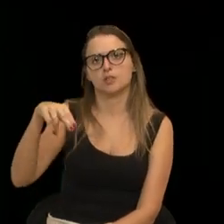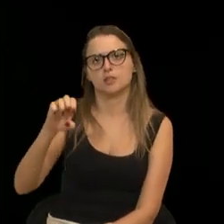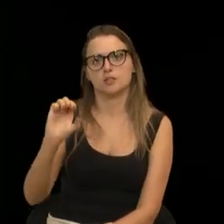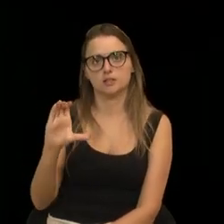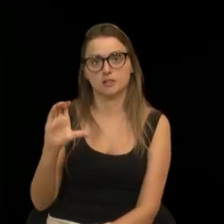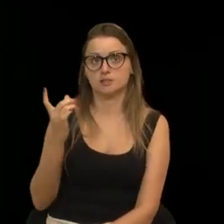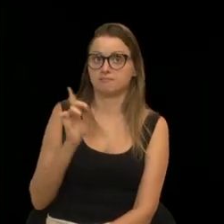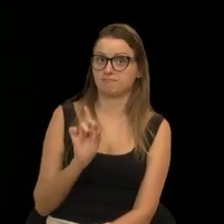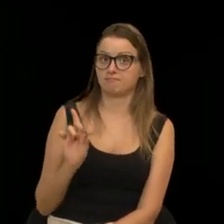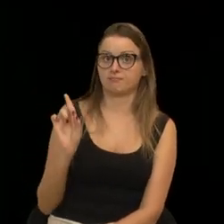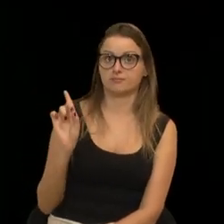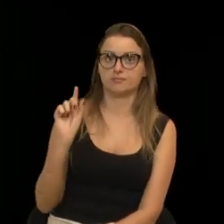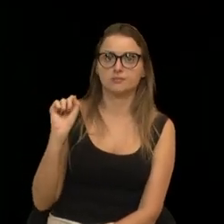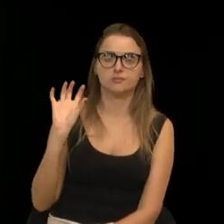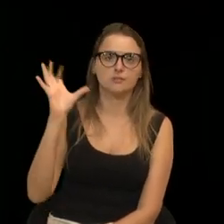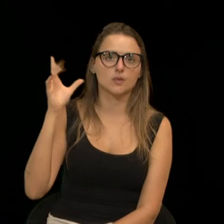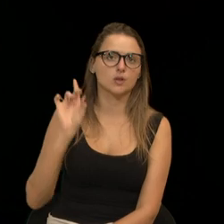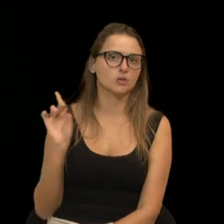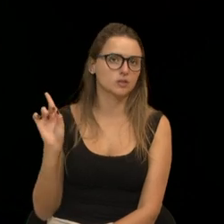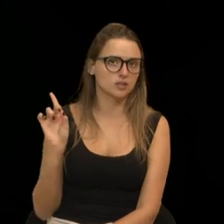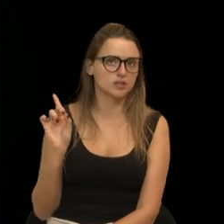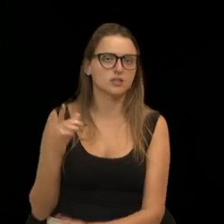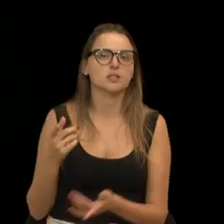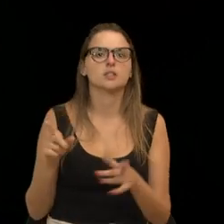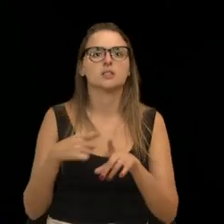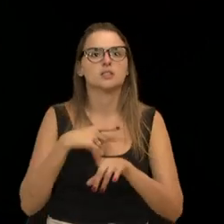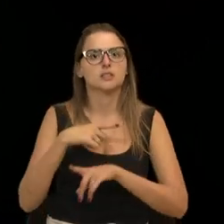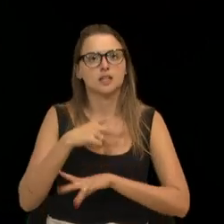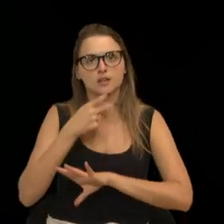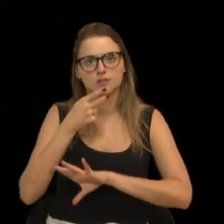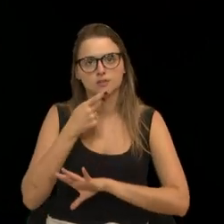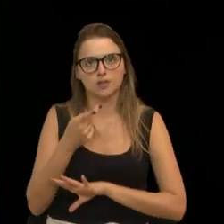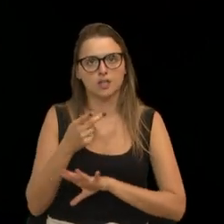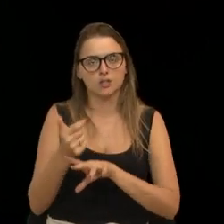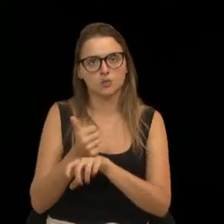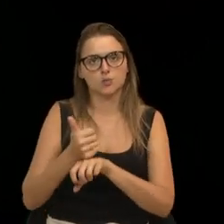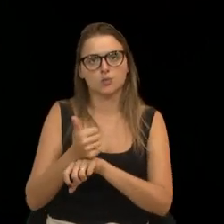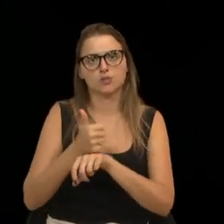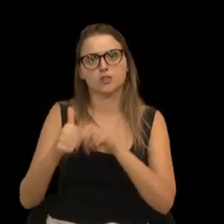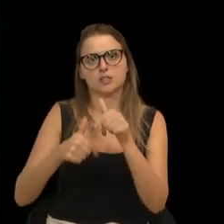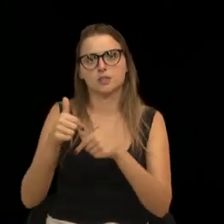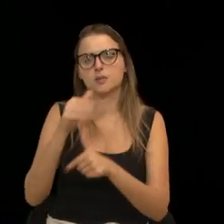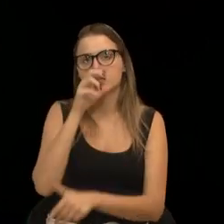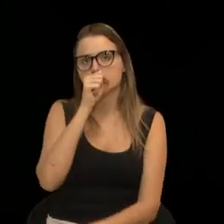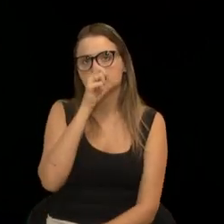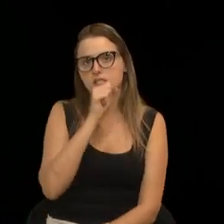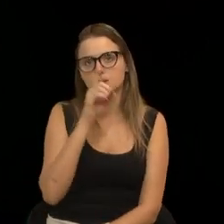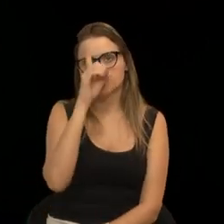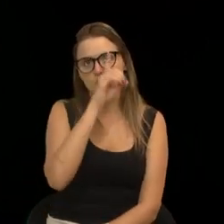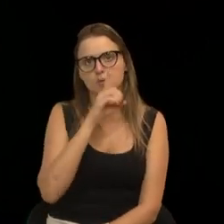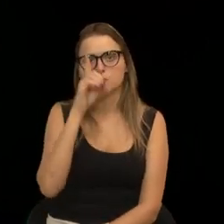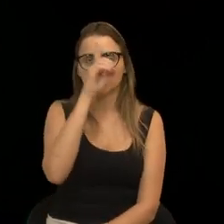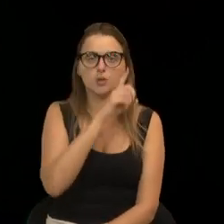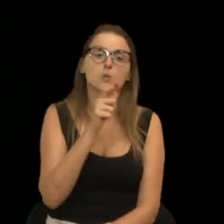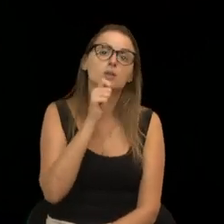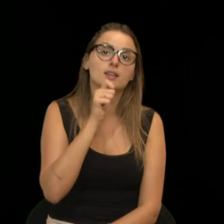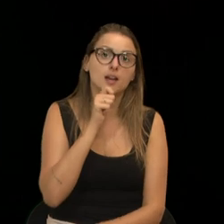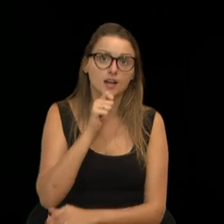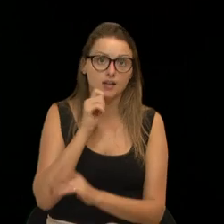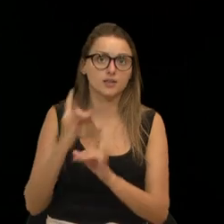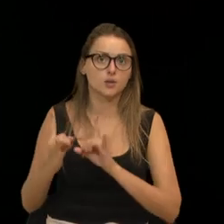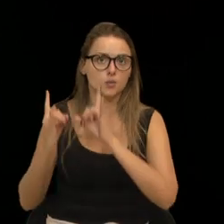Essa é a situação. Inclusive, relatos lá de dentro de que nos finais de semana, essa empresa que ainda está lá